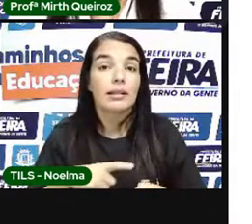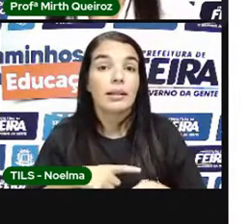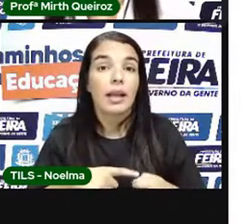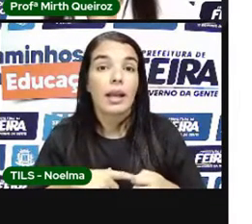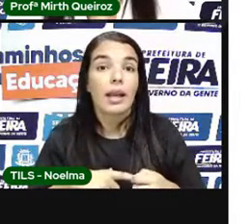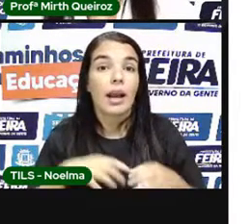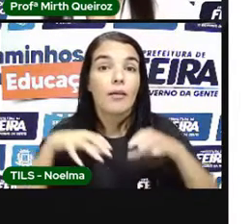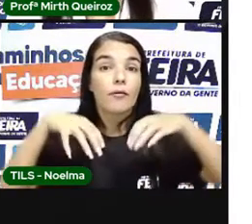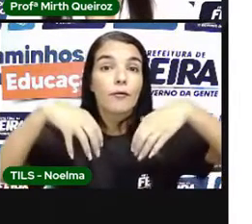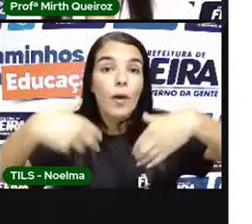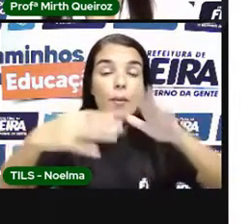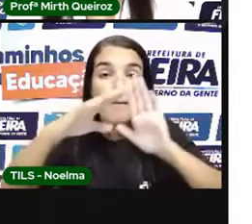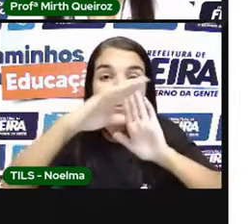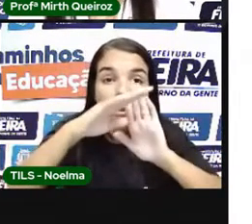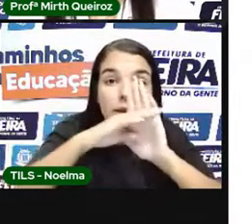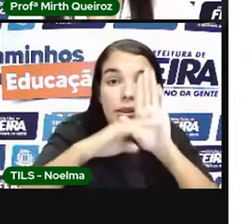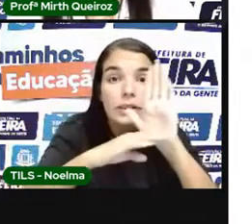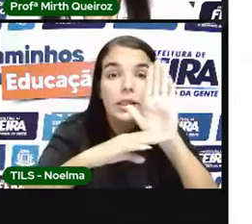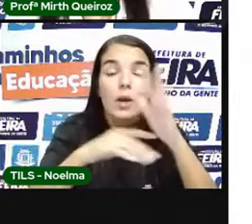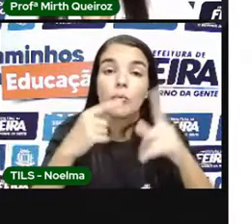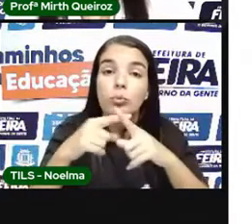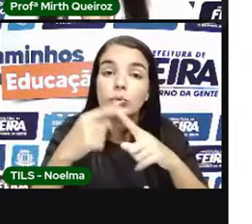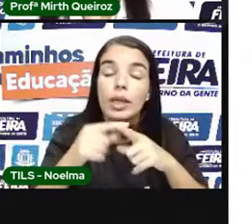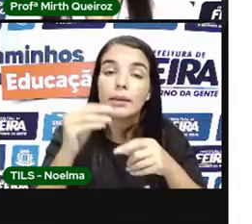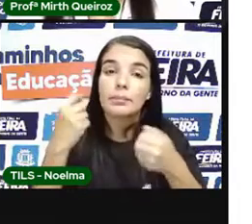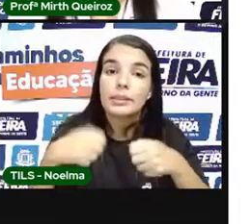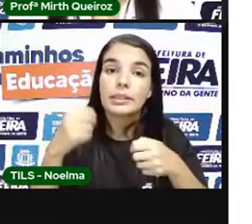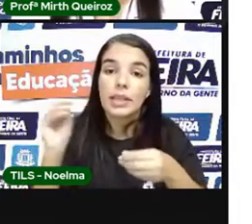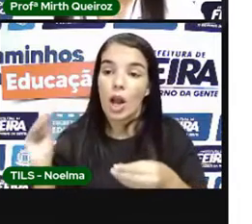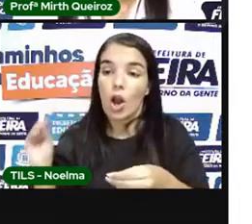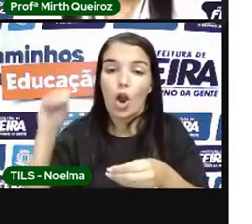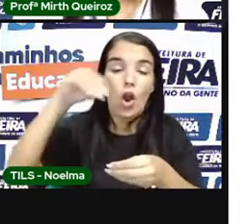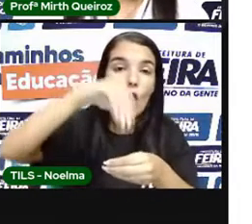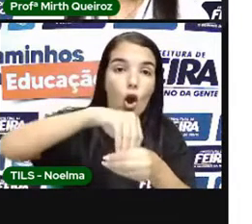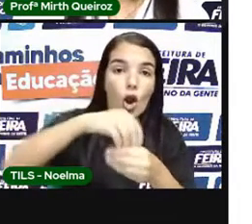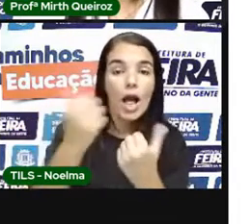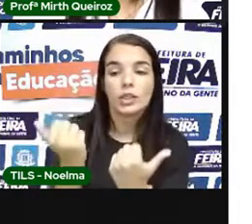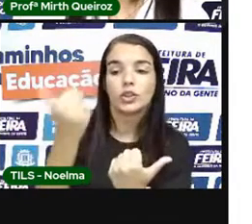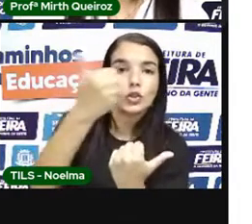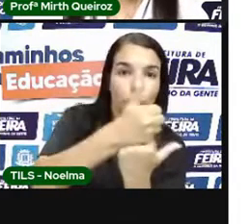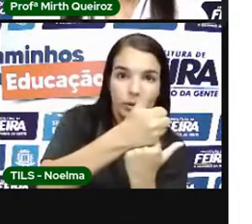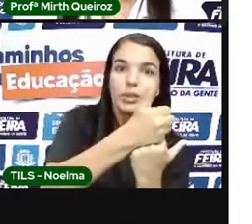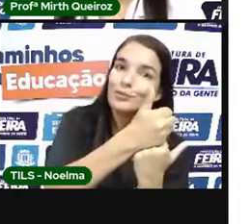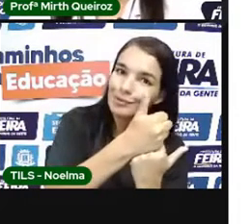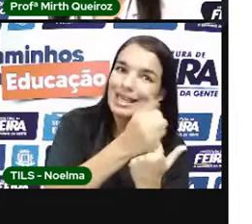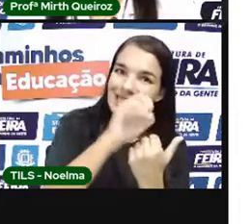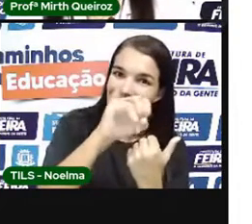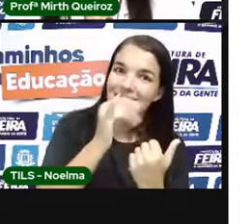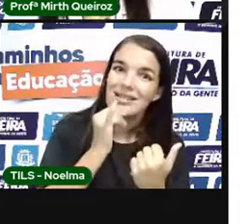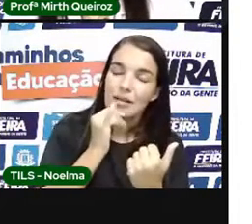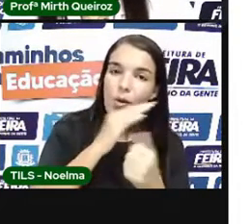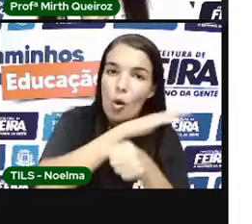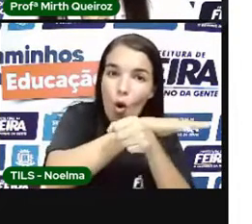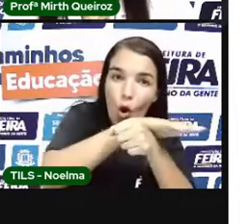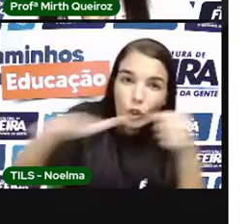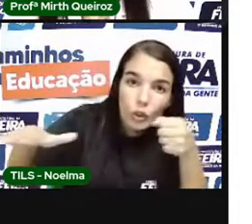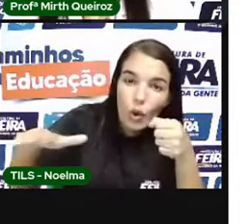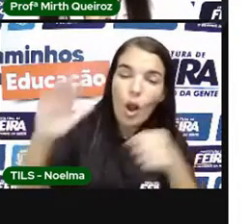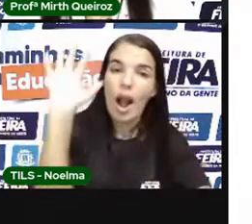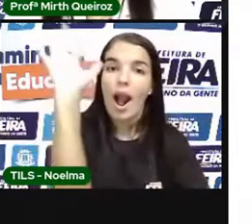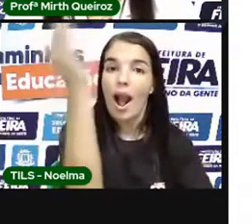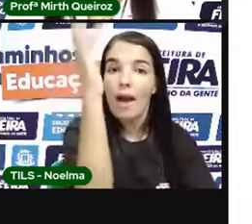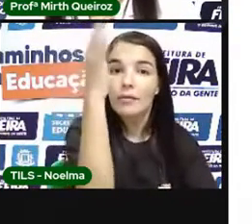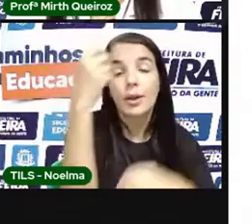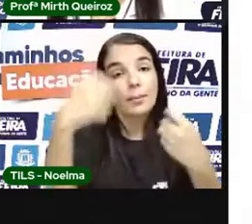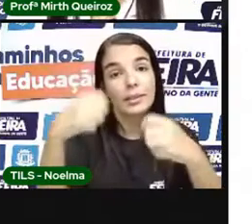planejada Para isso Existe um Reforestamento Então se eu Retiro Uma árvore Eu tenho que Plantar outra Num lugar